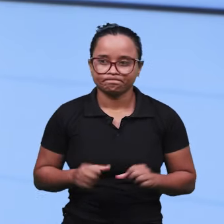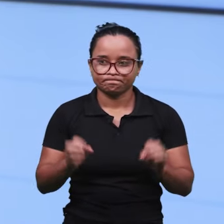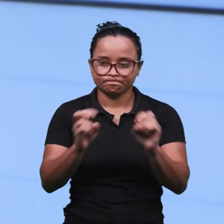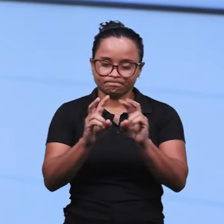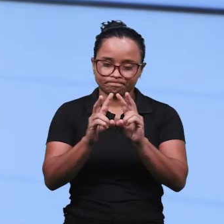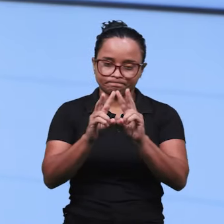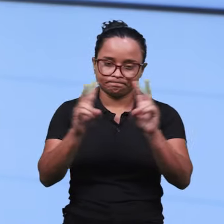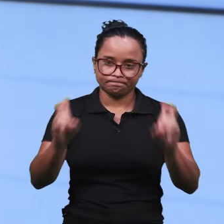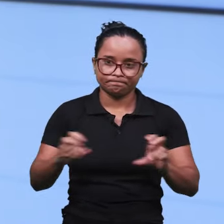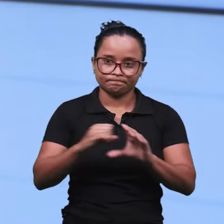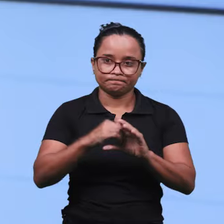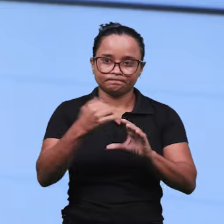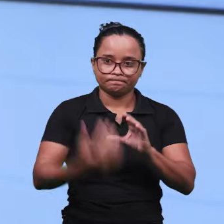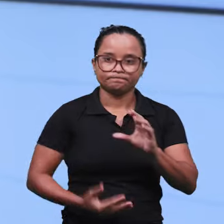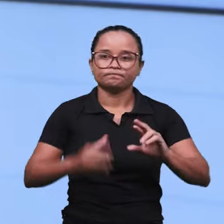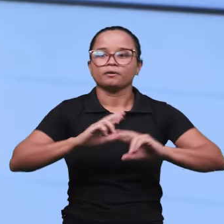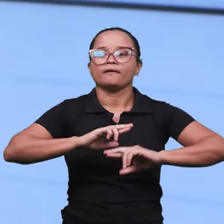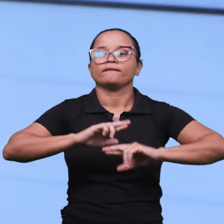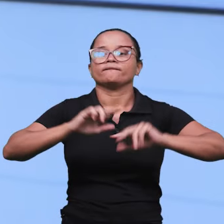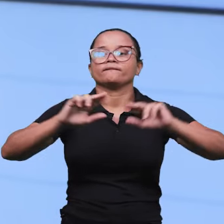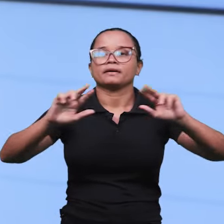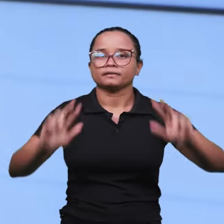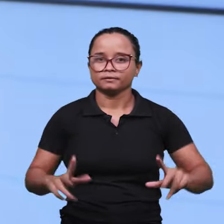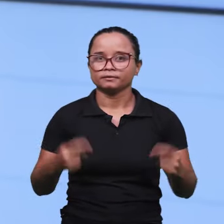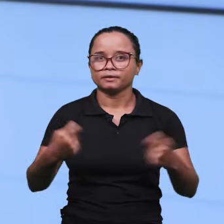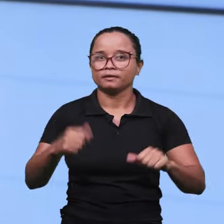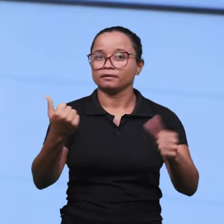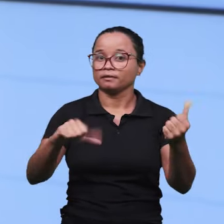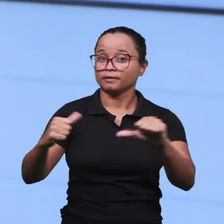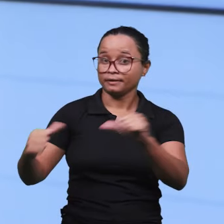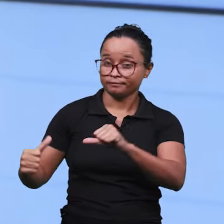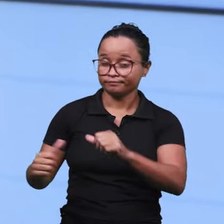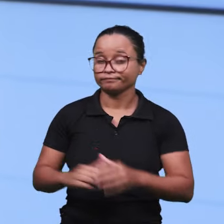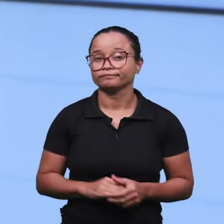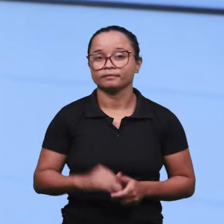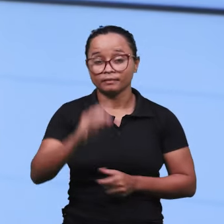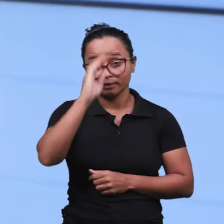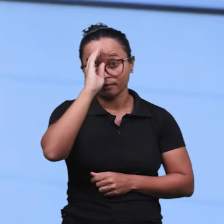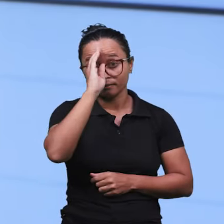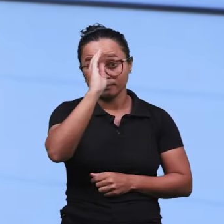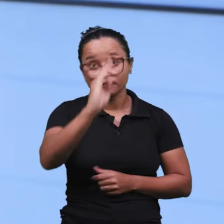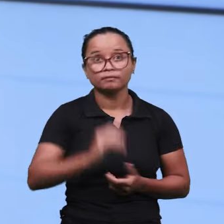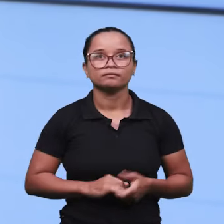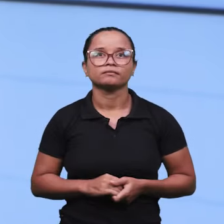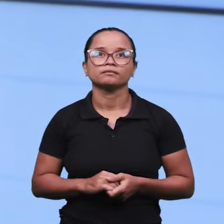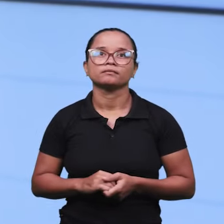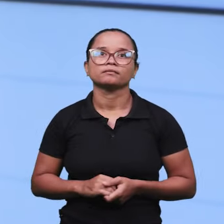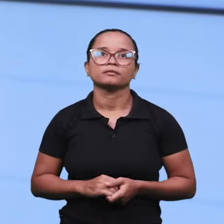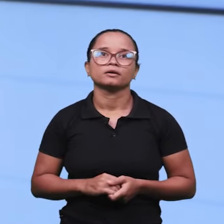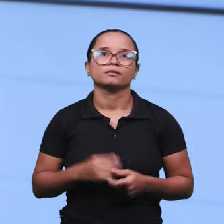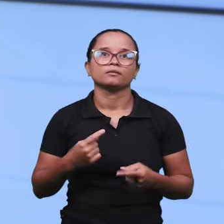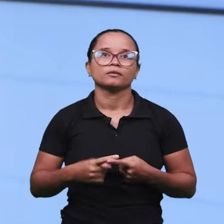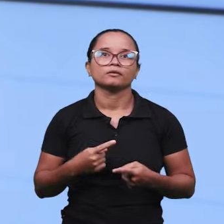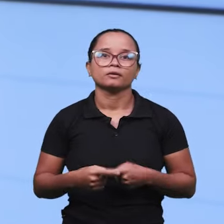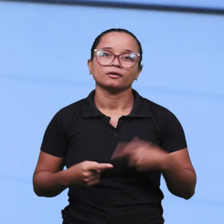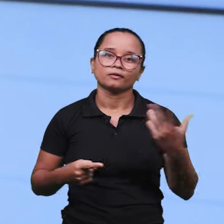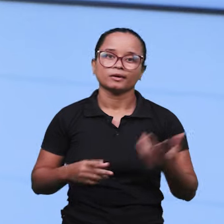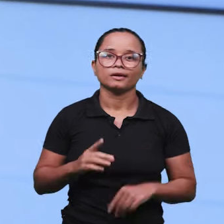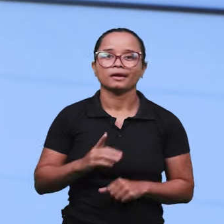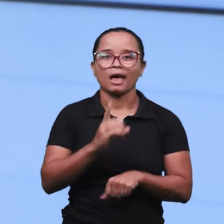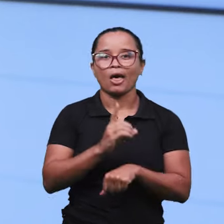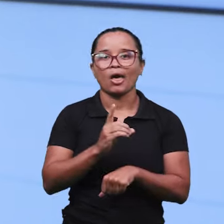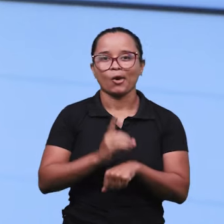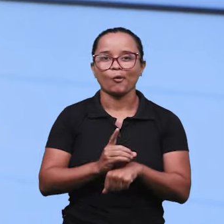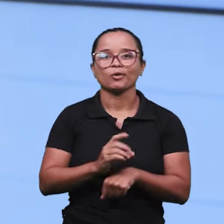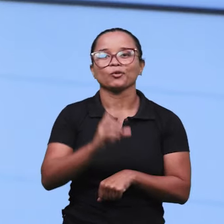vários aspectos que tem que ser, deveriam ser analisados. Principalmente, essa questão do limbo, onde fica com a doutora Carla, que